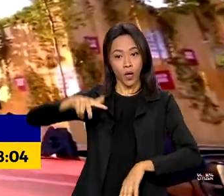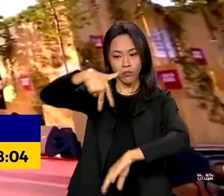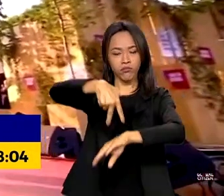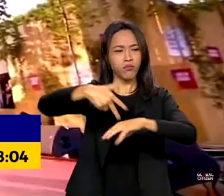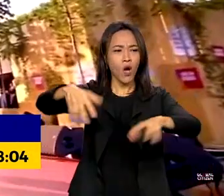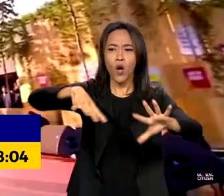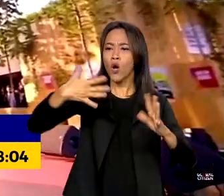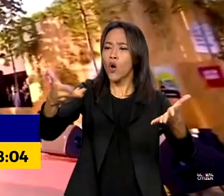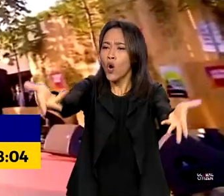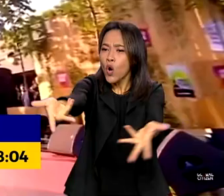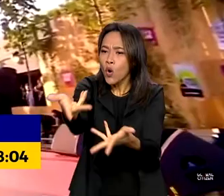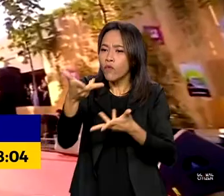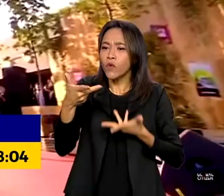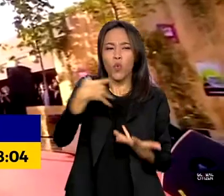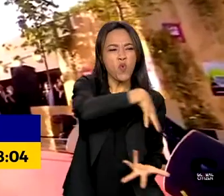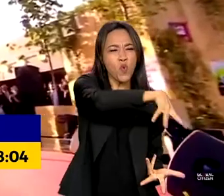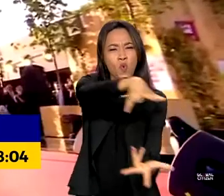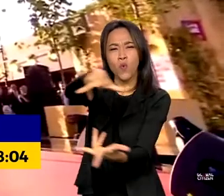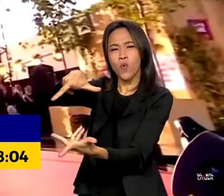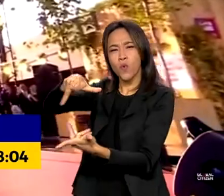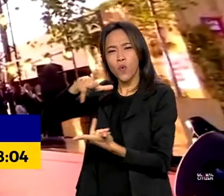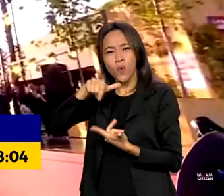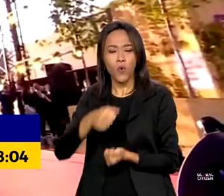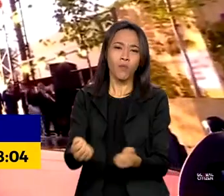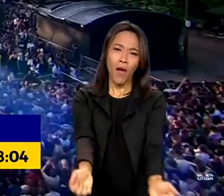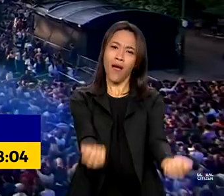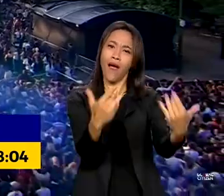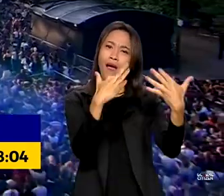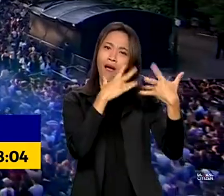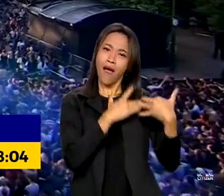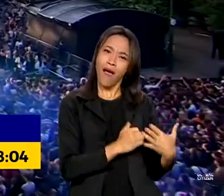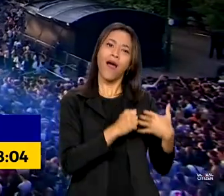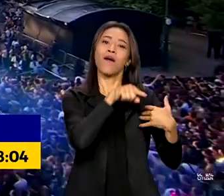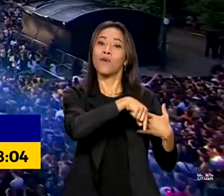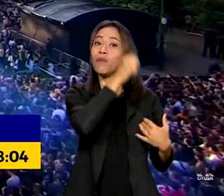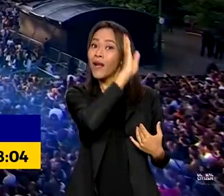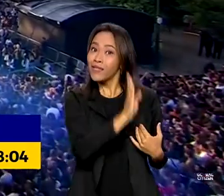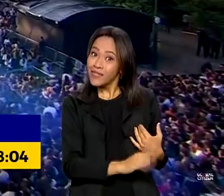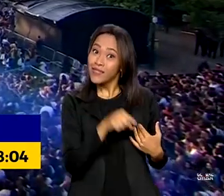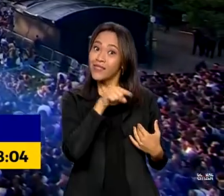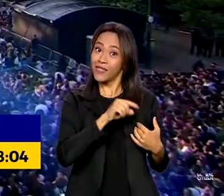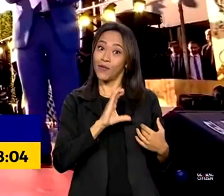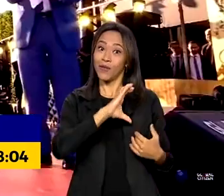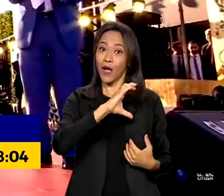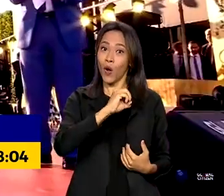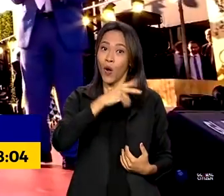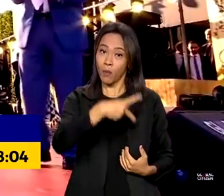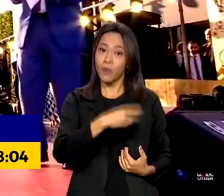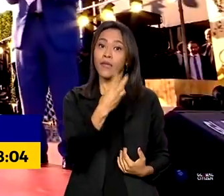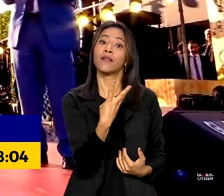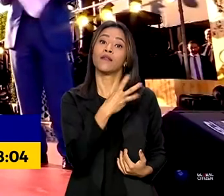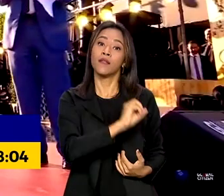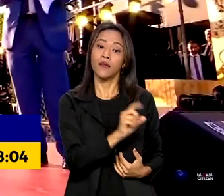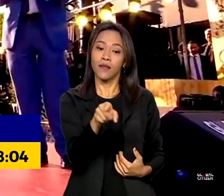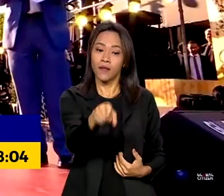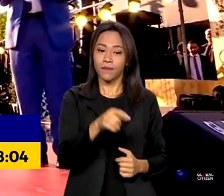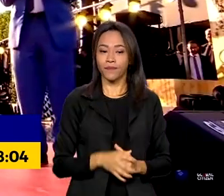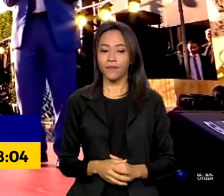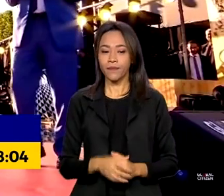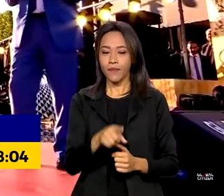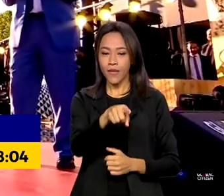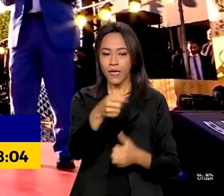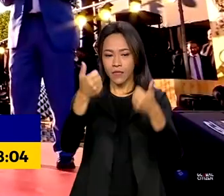mundo para participar da COP30, que se realizará em Belém em 2025. 87%